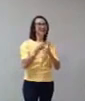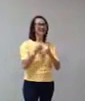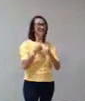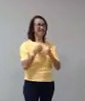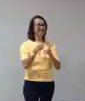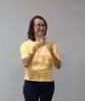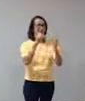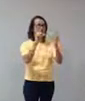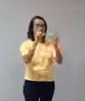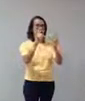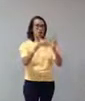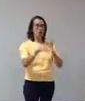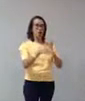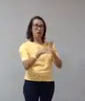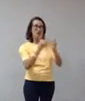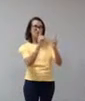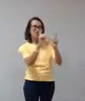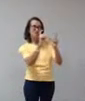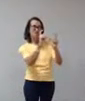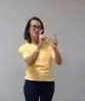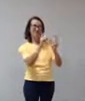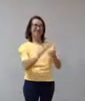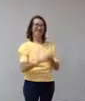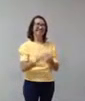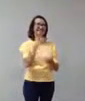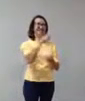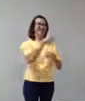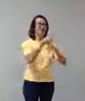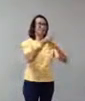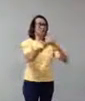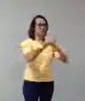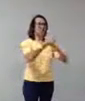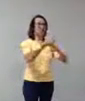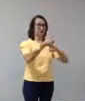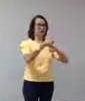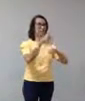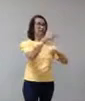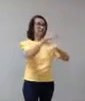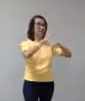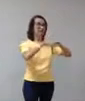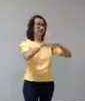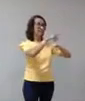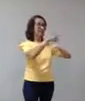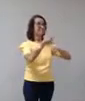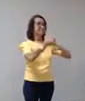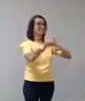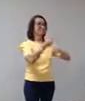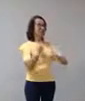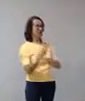foto, roubar uma foto com ele quando ele tinha uma exposição na URGS, do Gênesis.